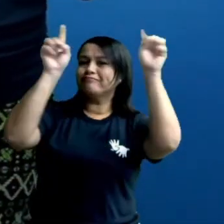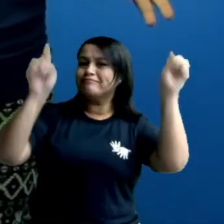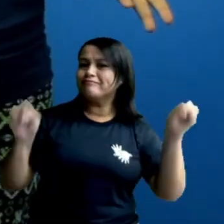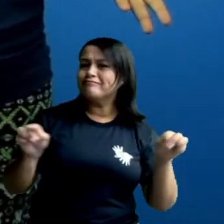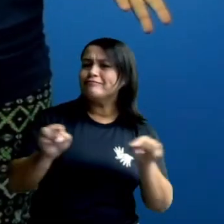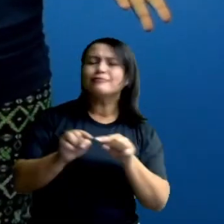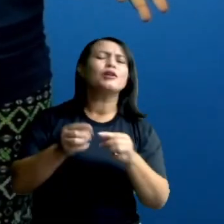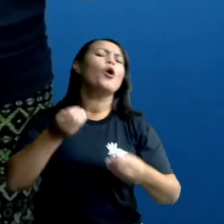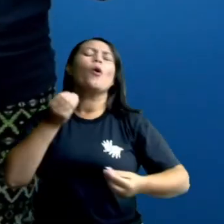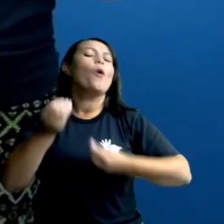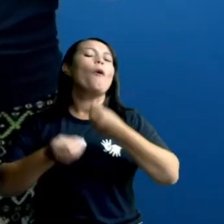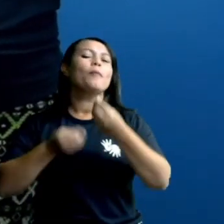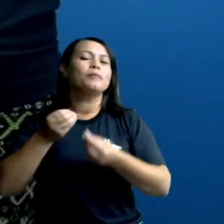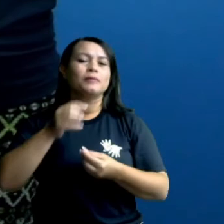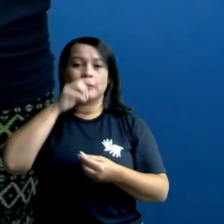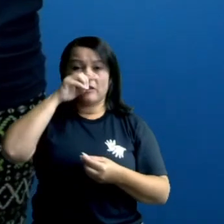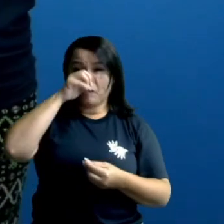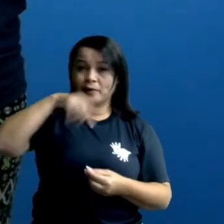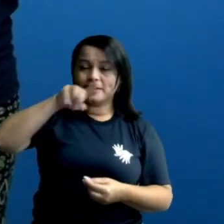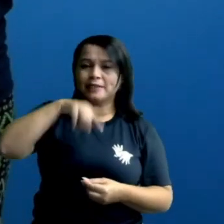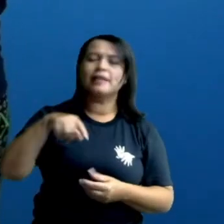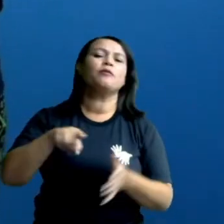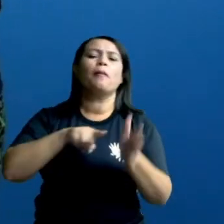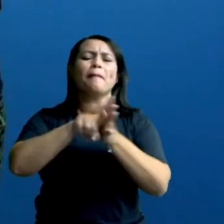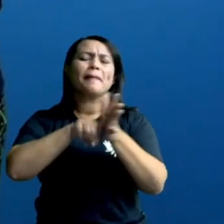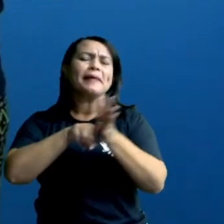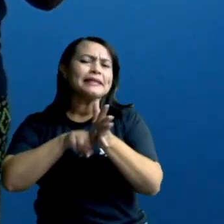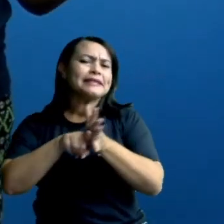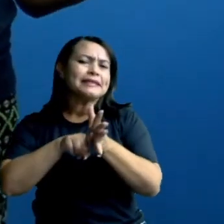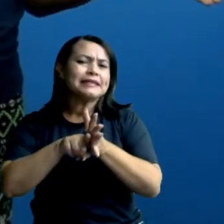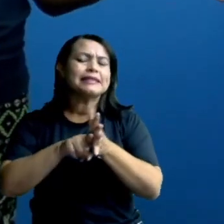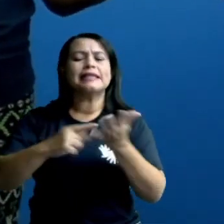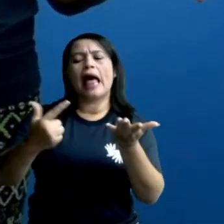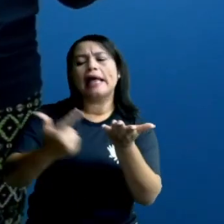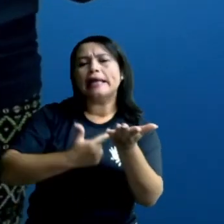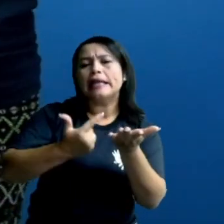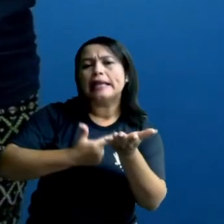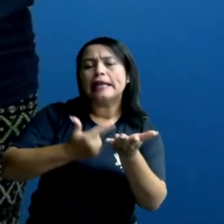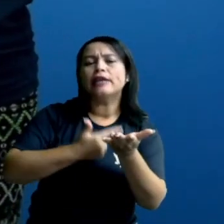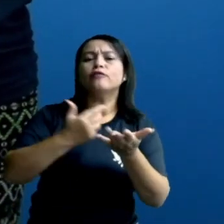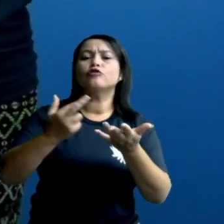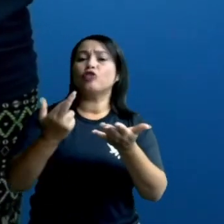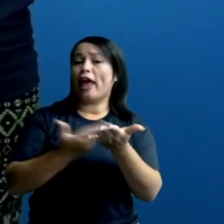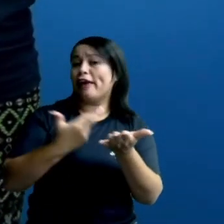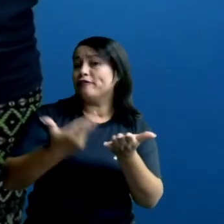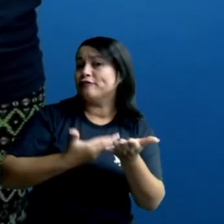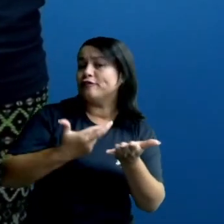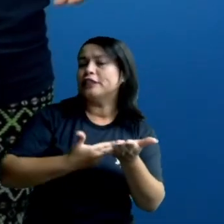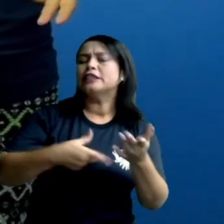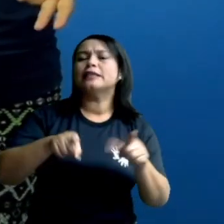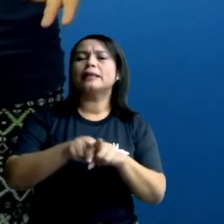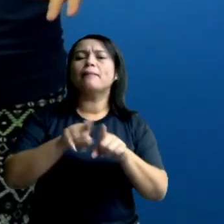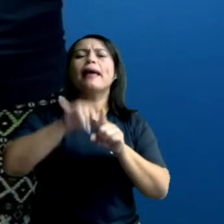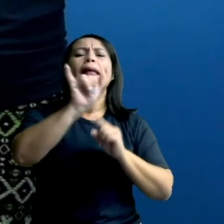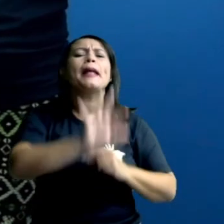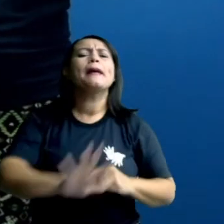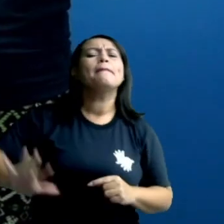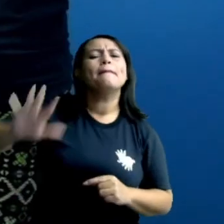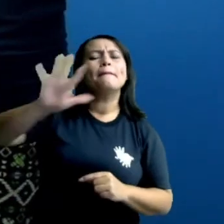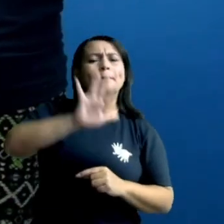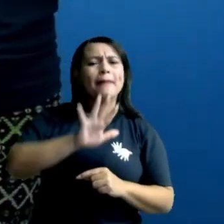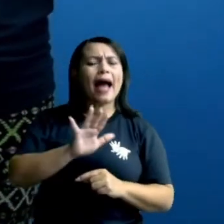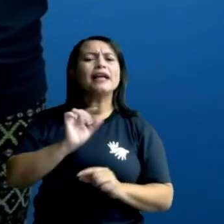E como vai ser esse mural? Vocês vão pesquisar em livros, revistas, imagens,